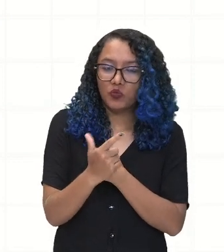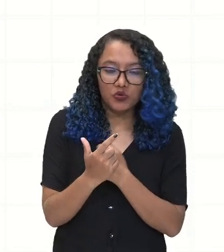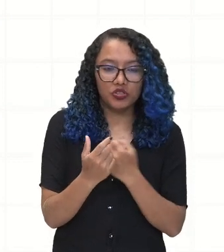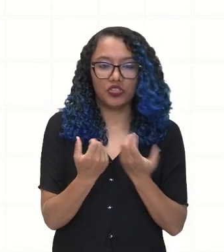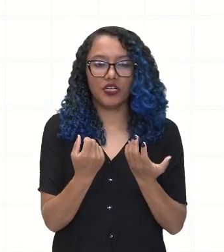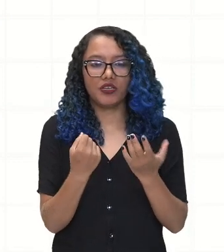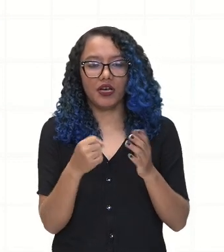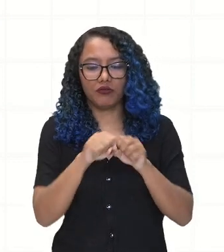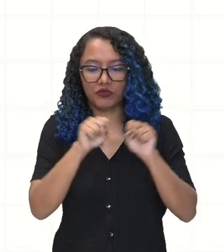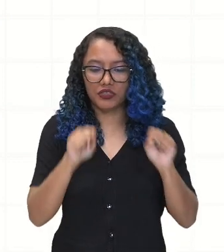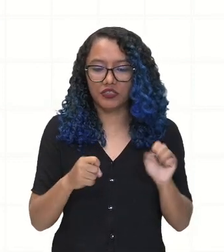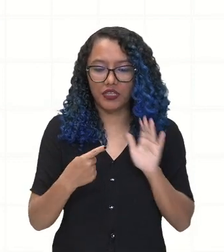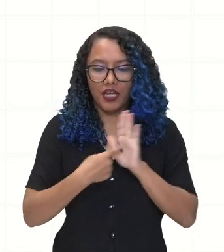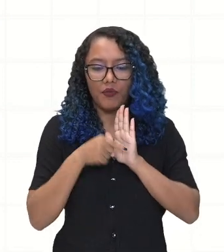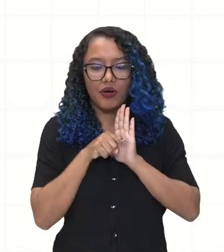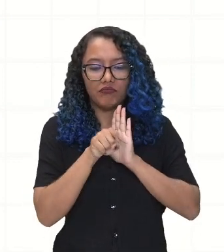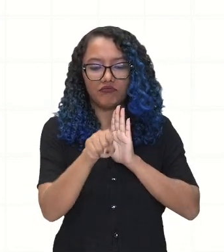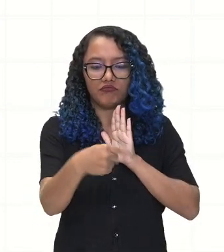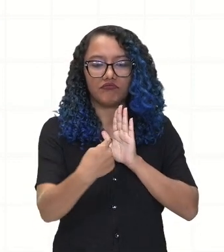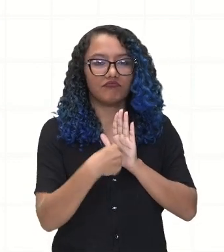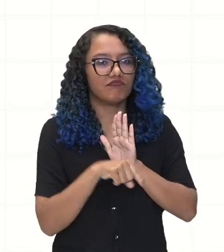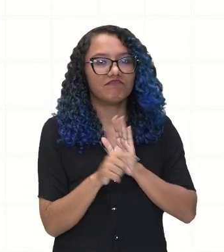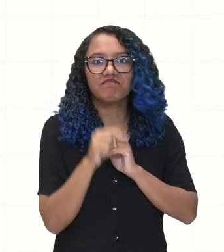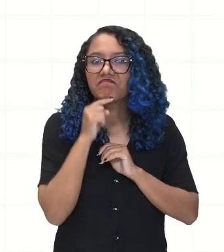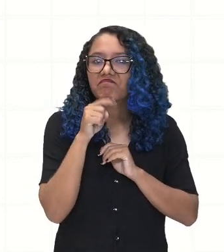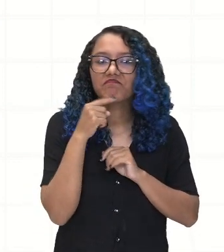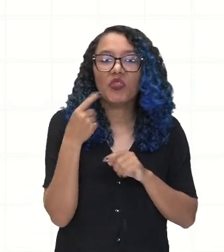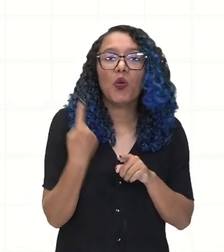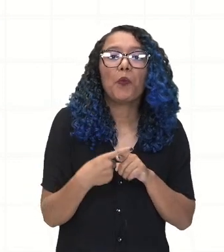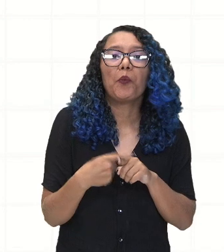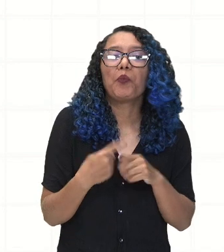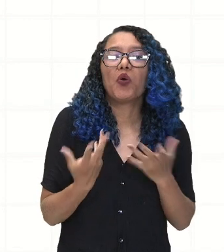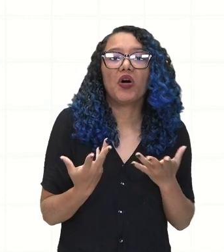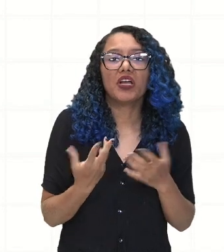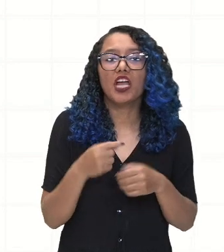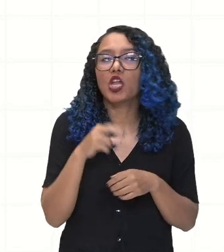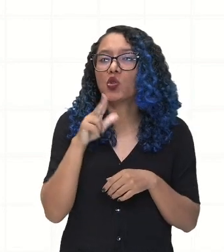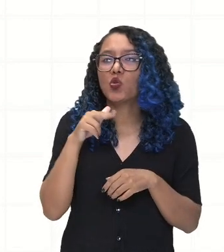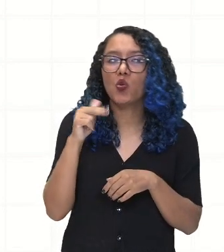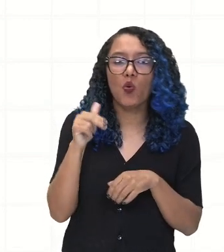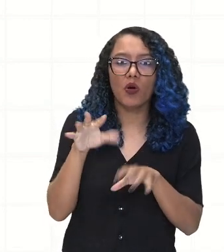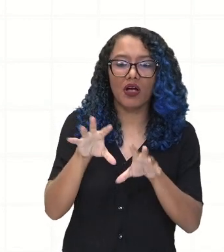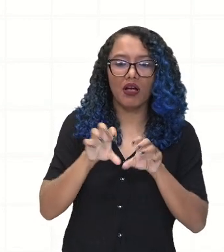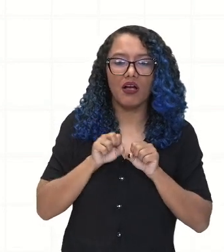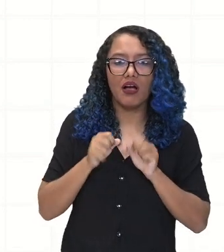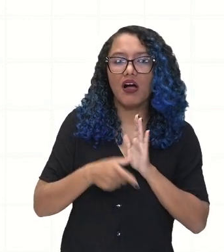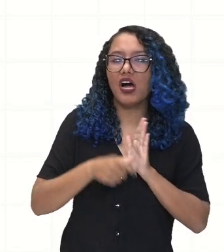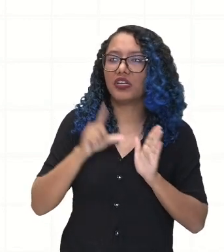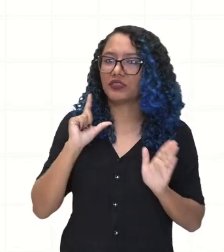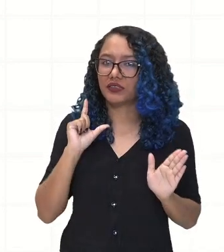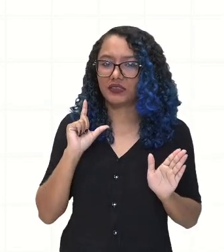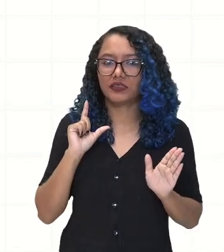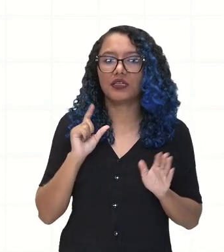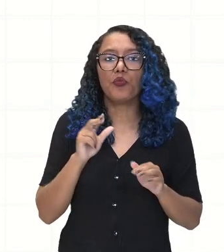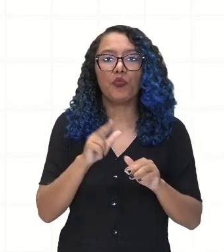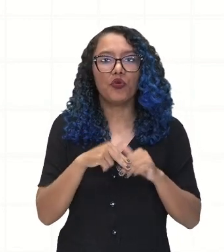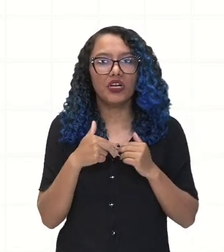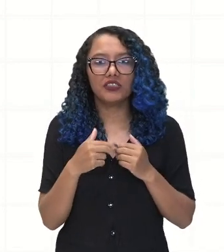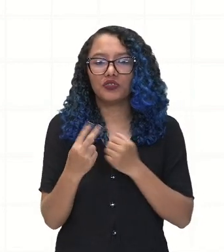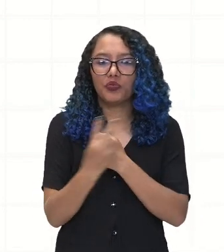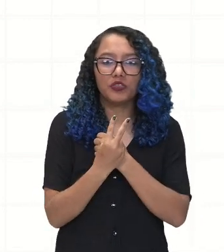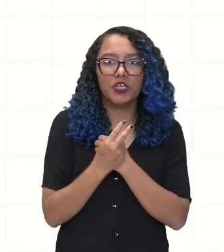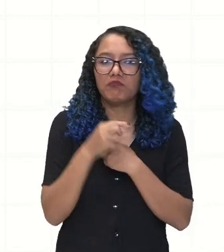varíola é uma doença altamente mortal. Atualmente não tem casos registrados de varíola, ela já foi